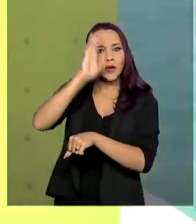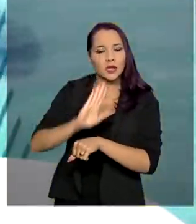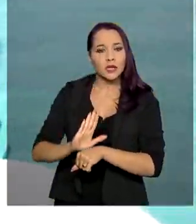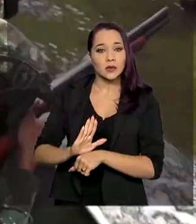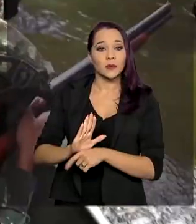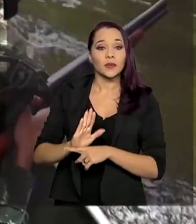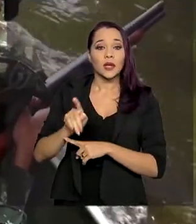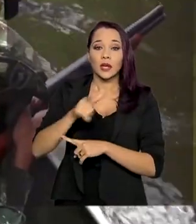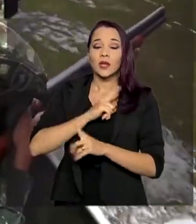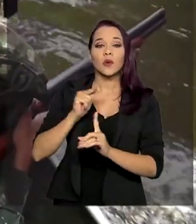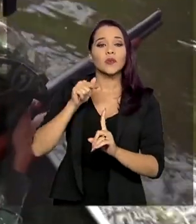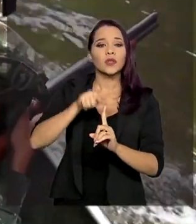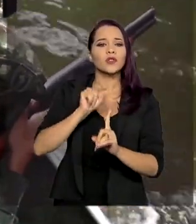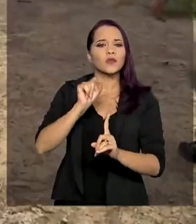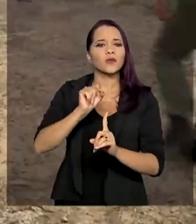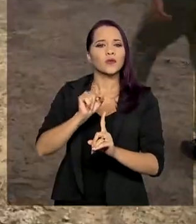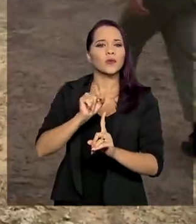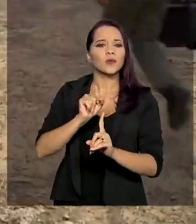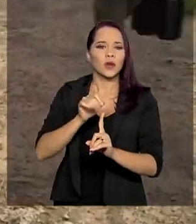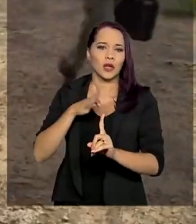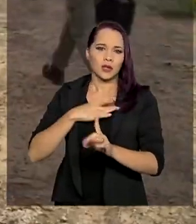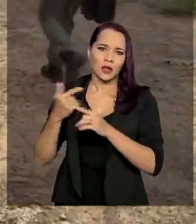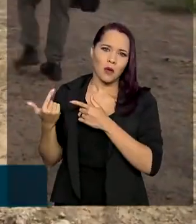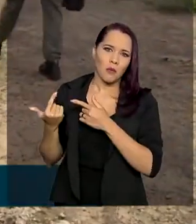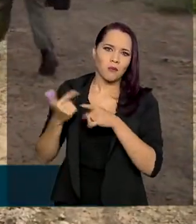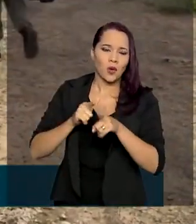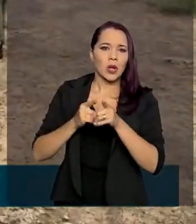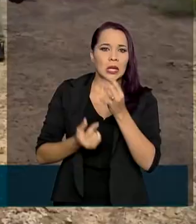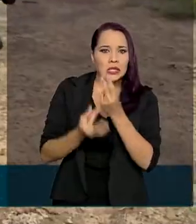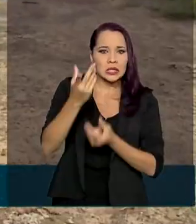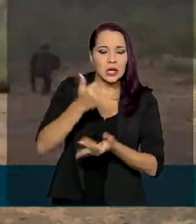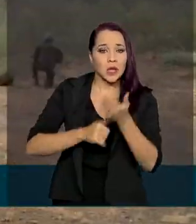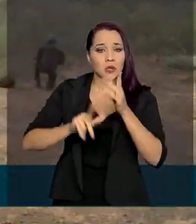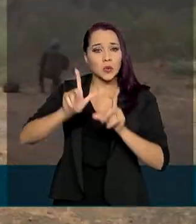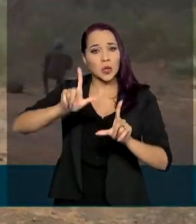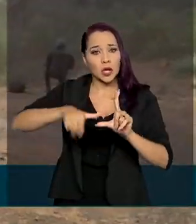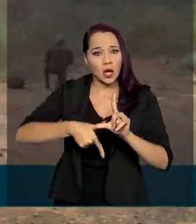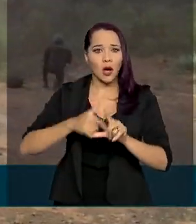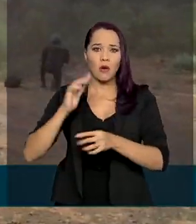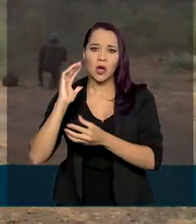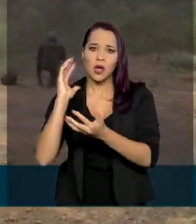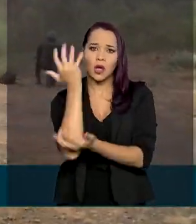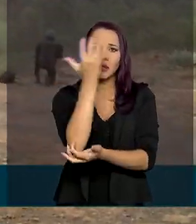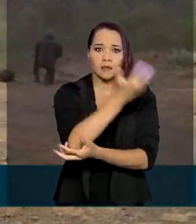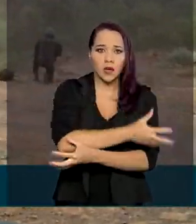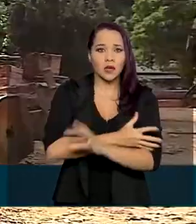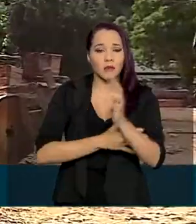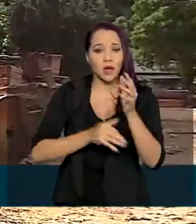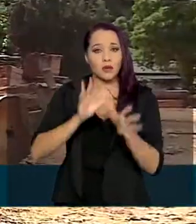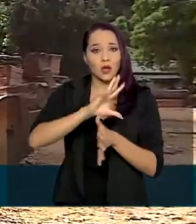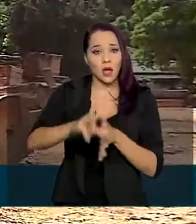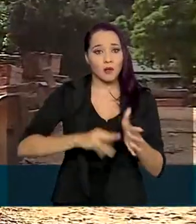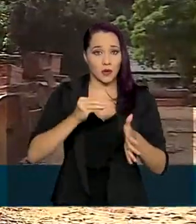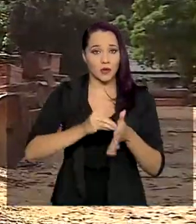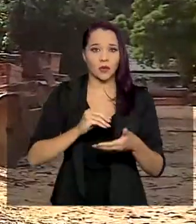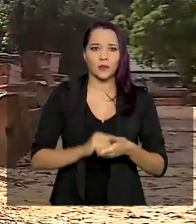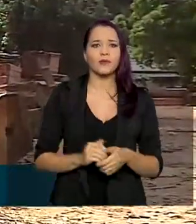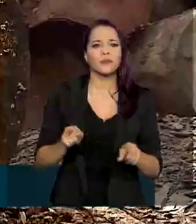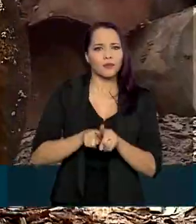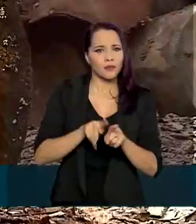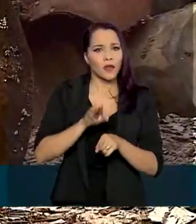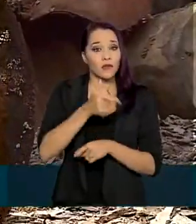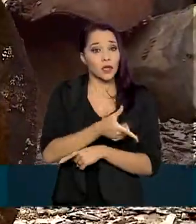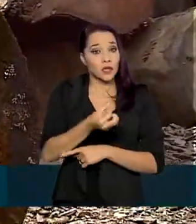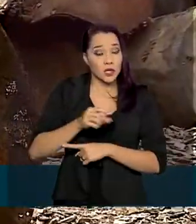que tem como objetivo principal combater incêndios ilegais e desmatamento na Amazônia. Foram feitas também 26